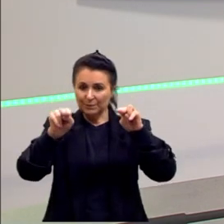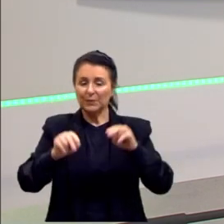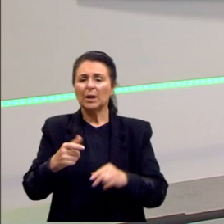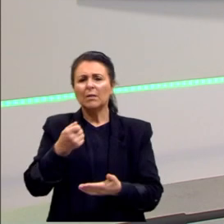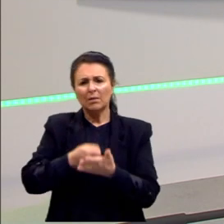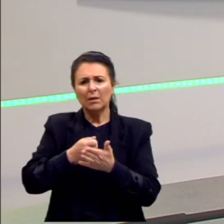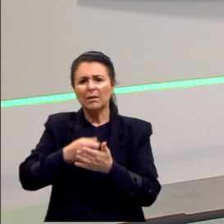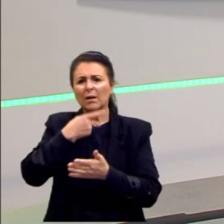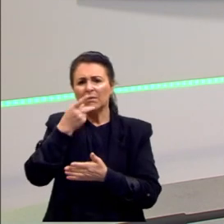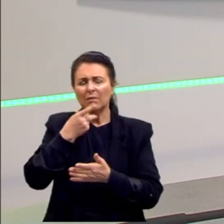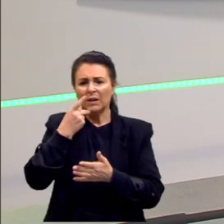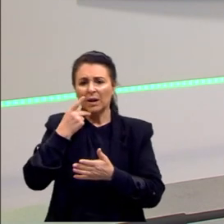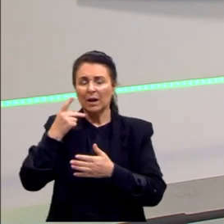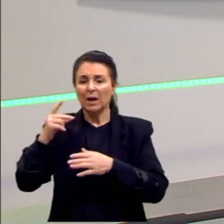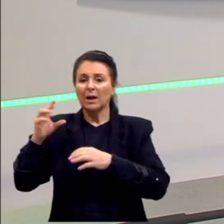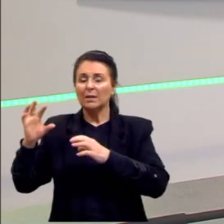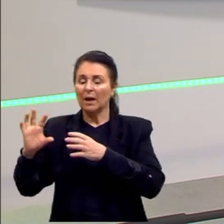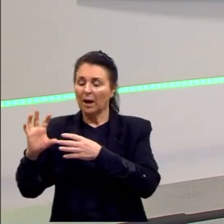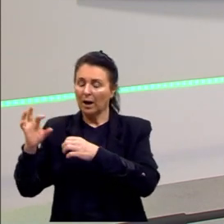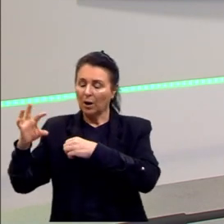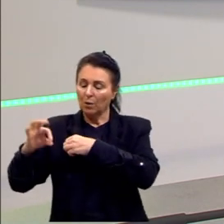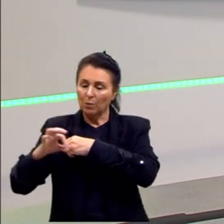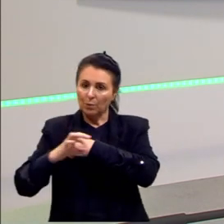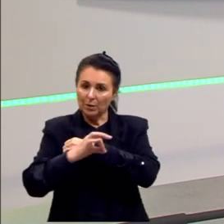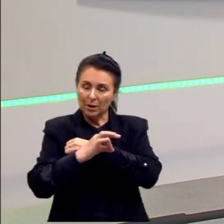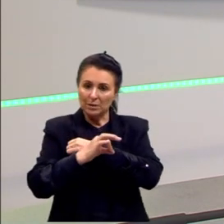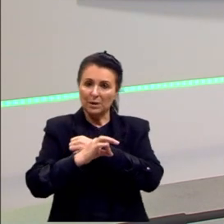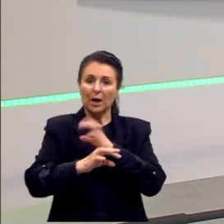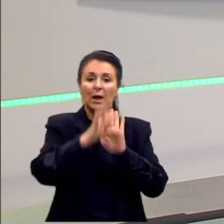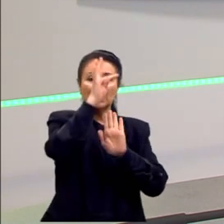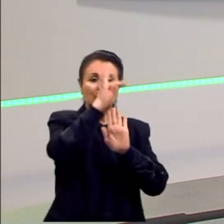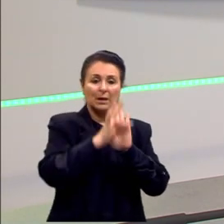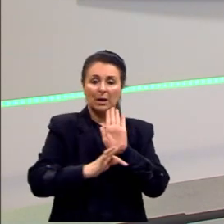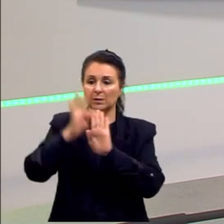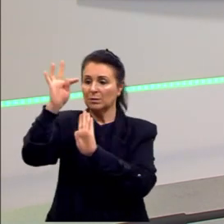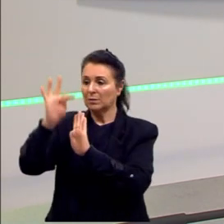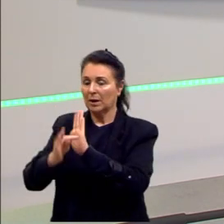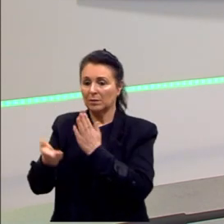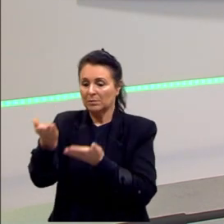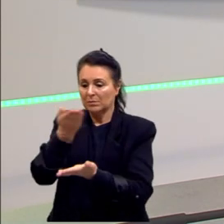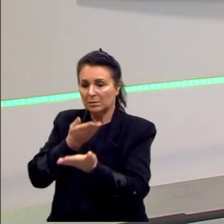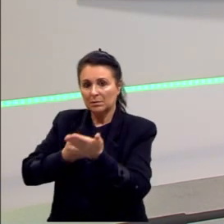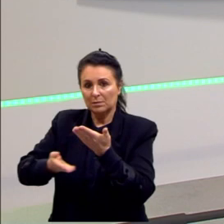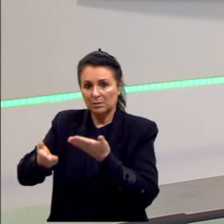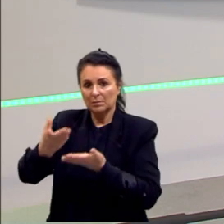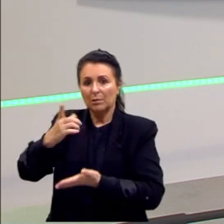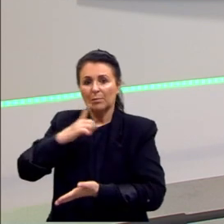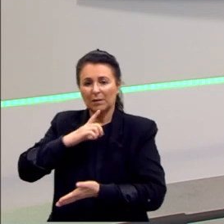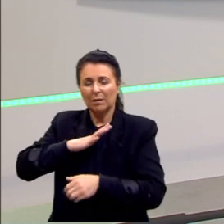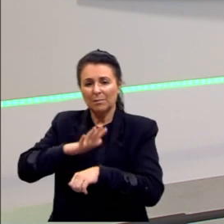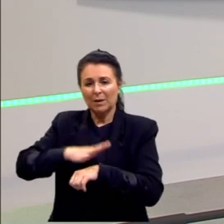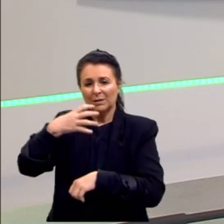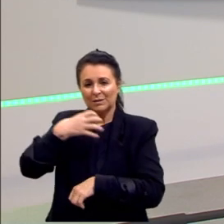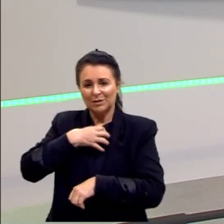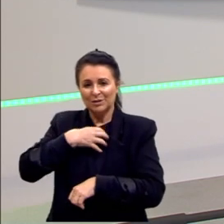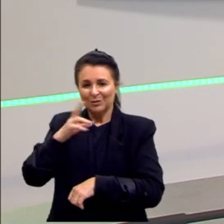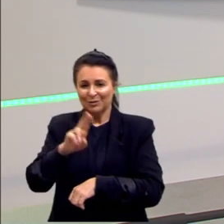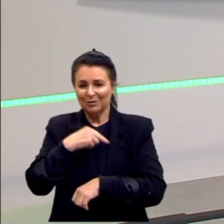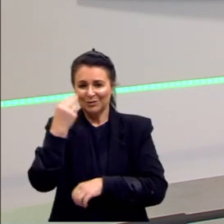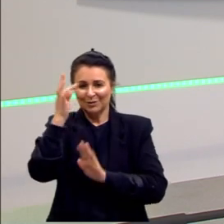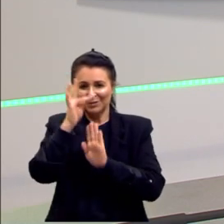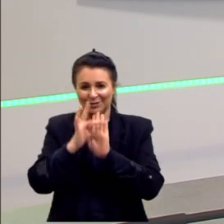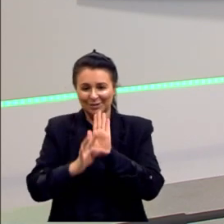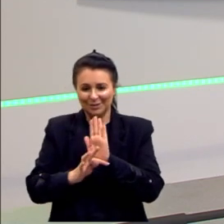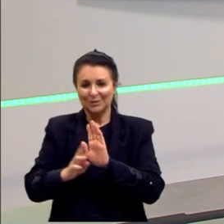coerência, sobre intertextualidade, para que as coisas façam um pouco mais de sentido aí nos nossos textos.